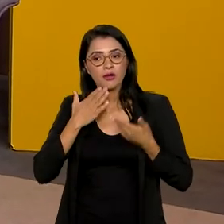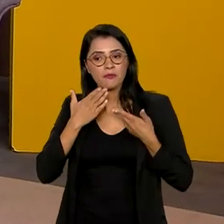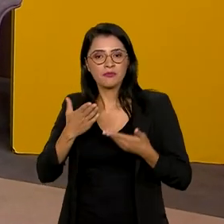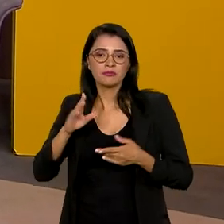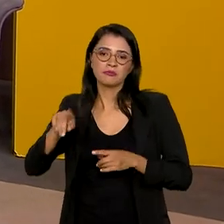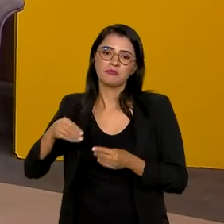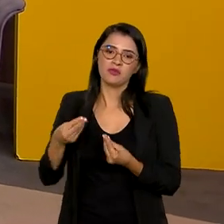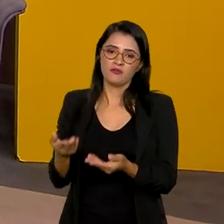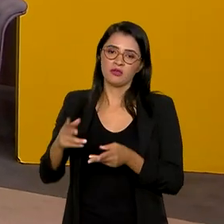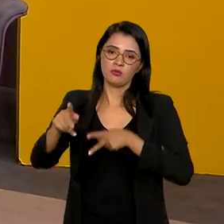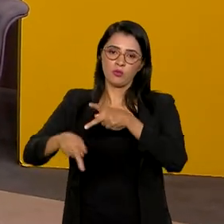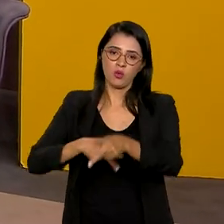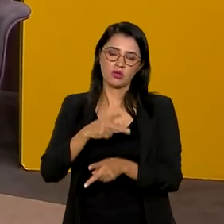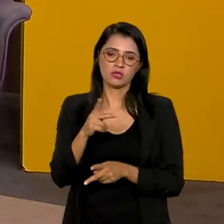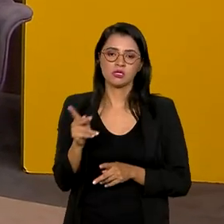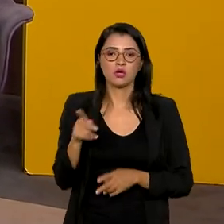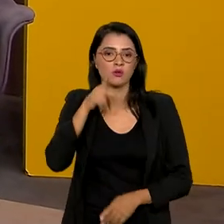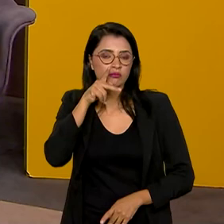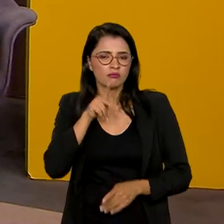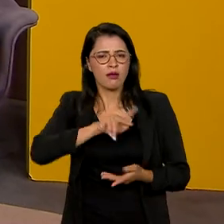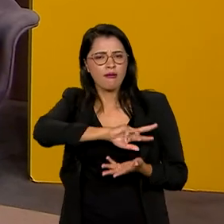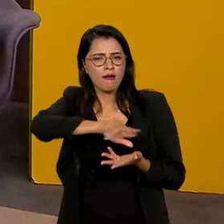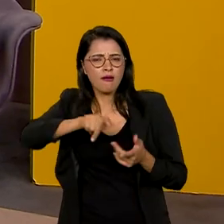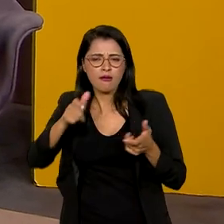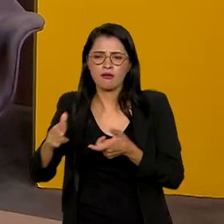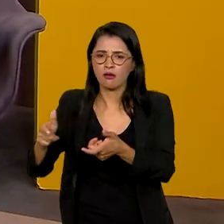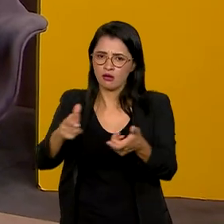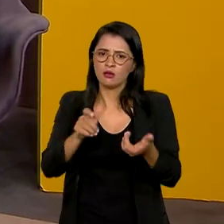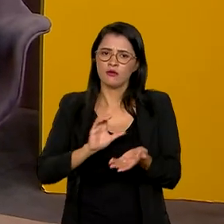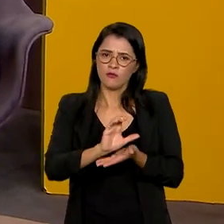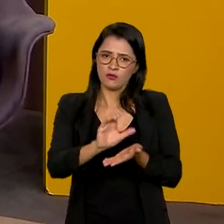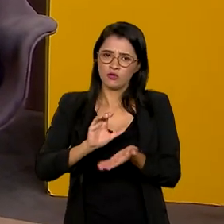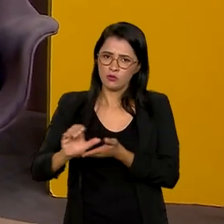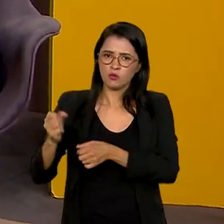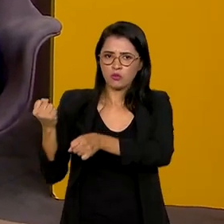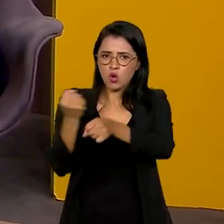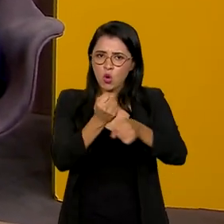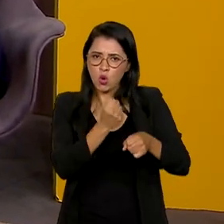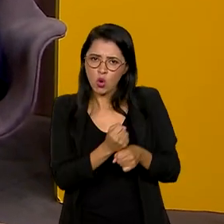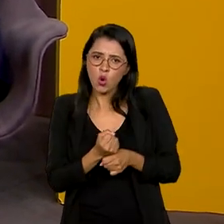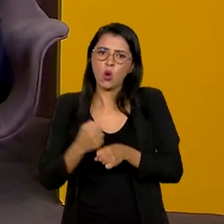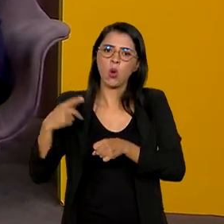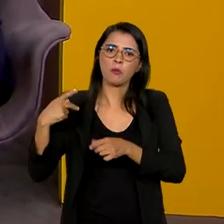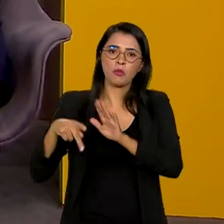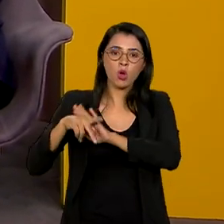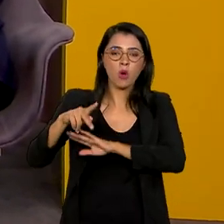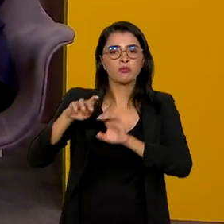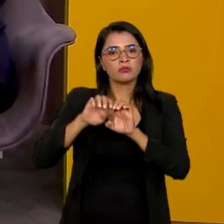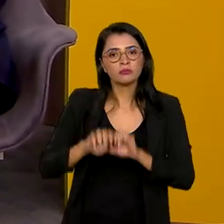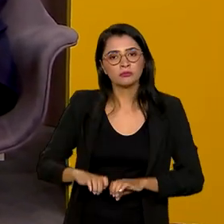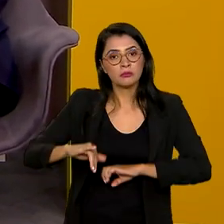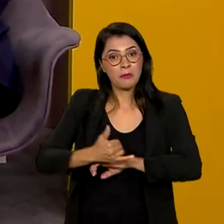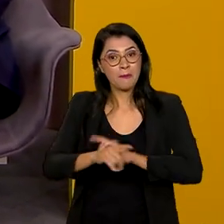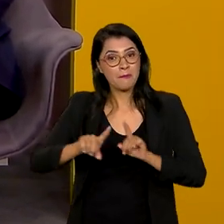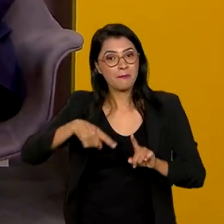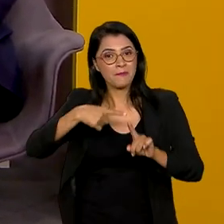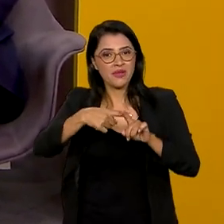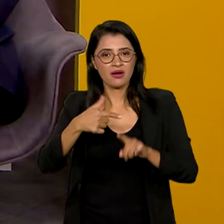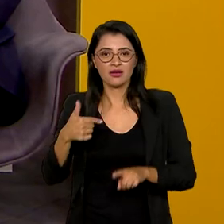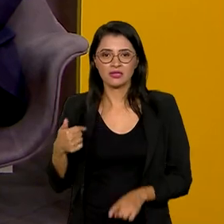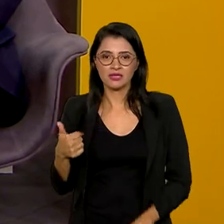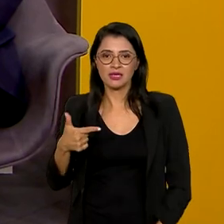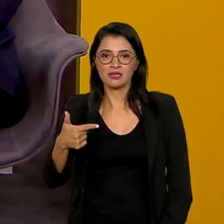população paraibana. Diversas áreas vão receber investimentos para obras estruturantes, além de mais de 170